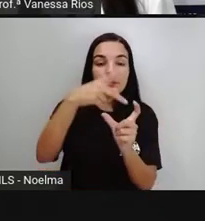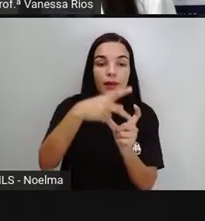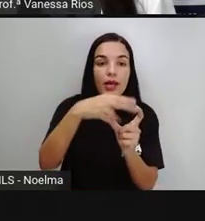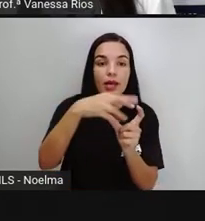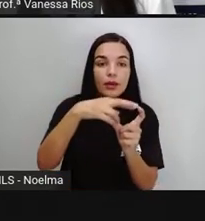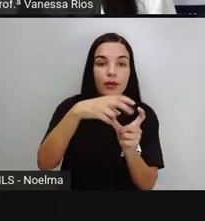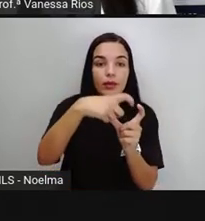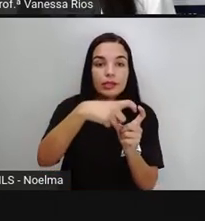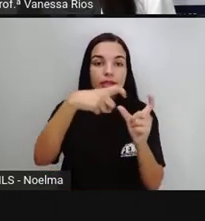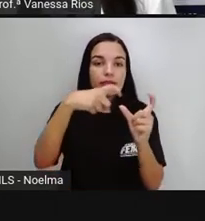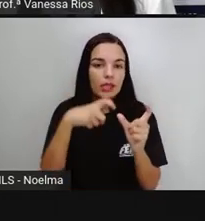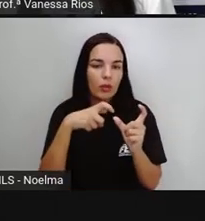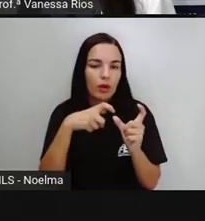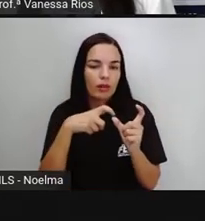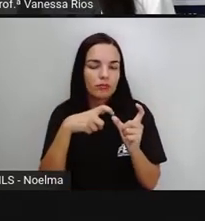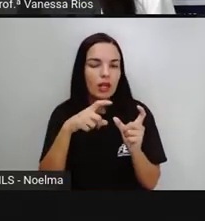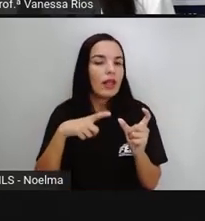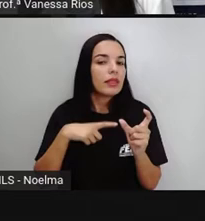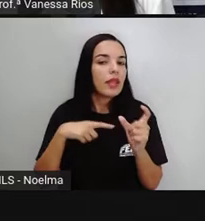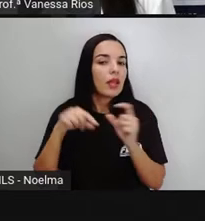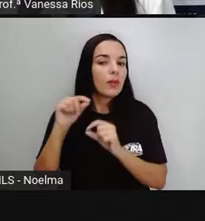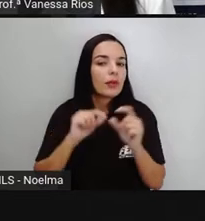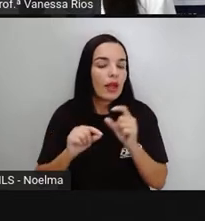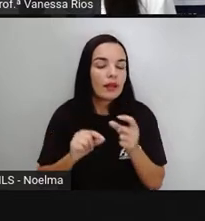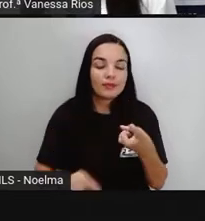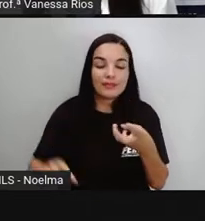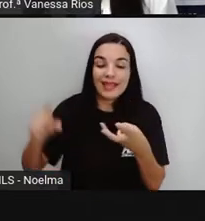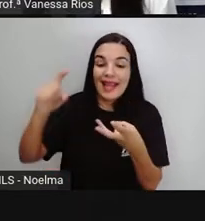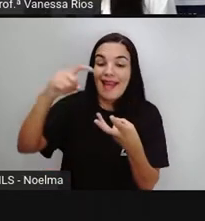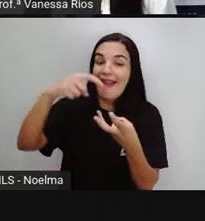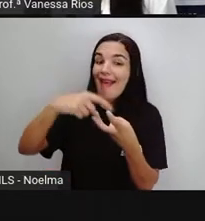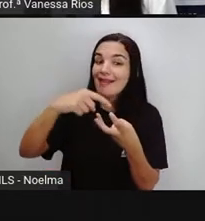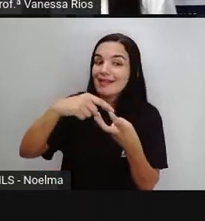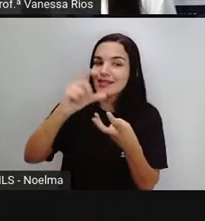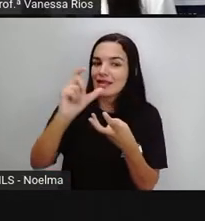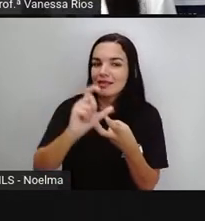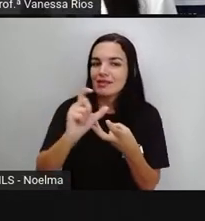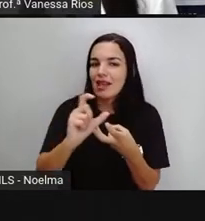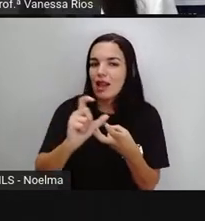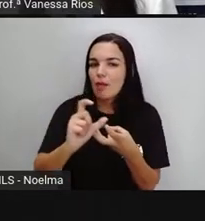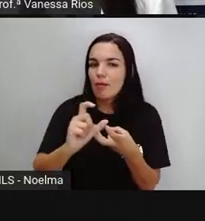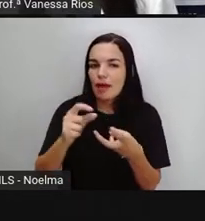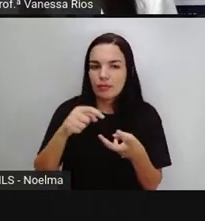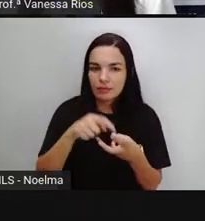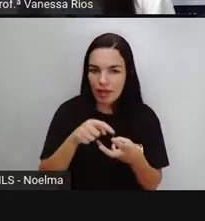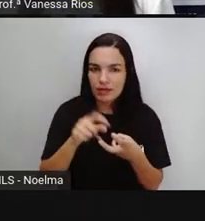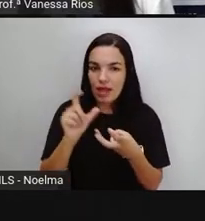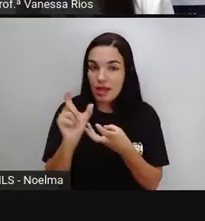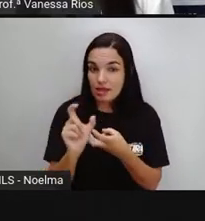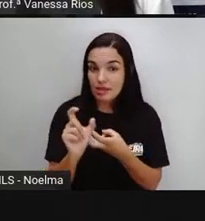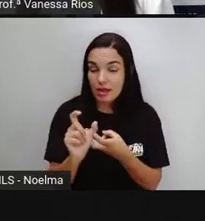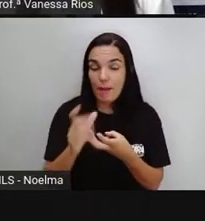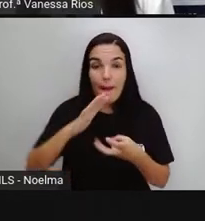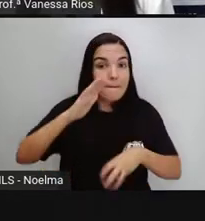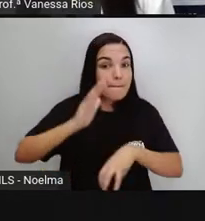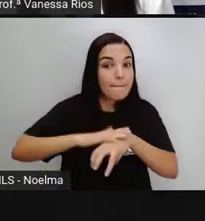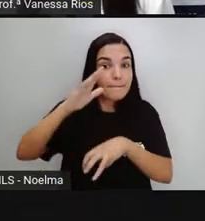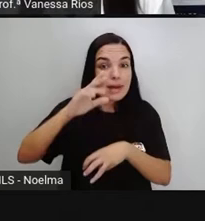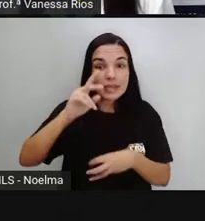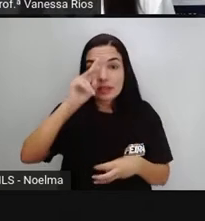classificação, elas também podem ser proparoxítonas. Quando a sílaba tônica é a